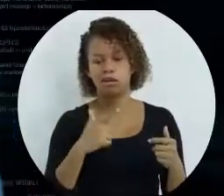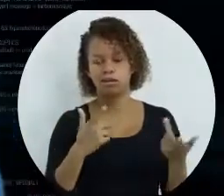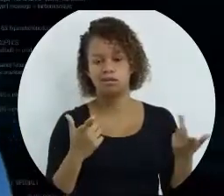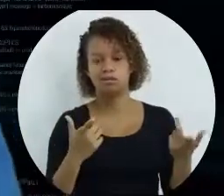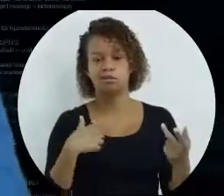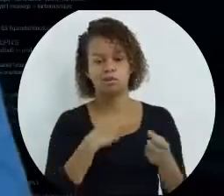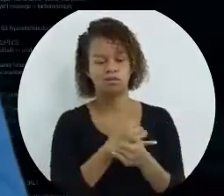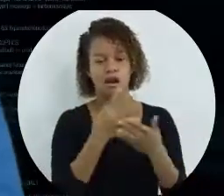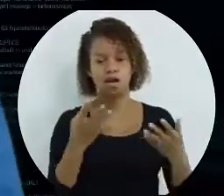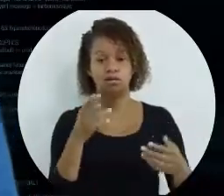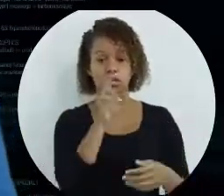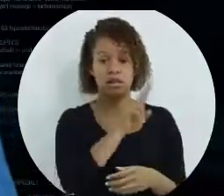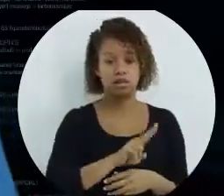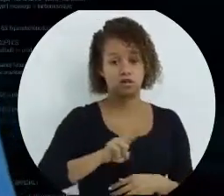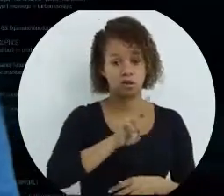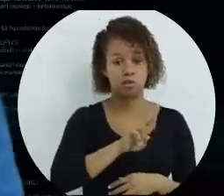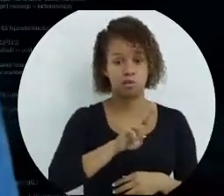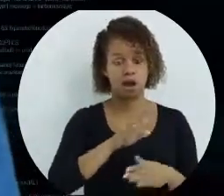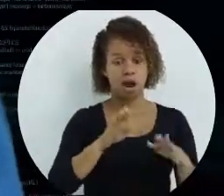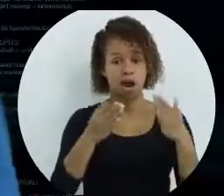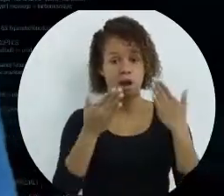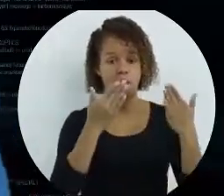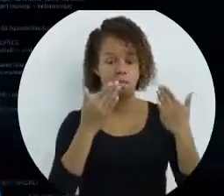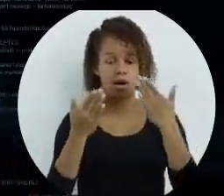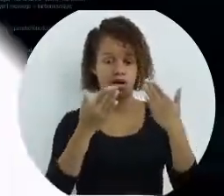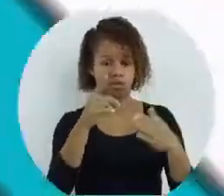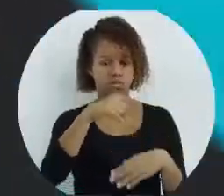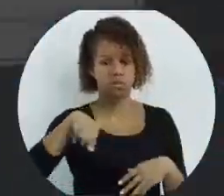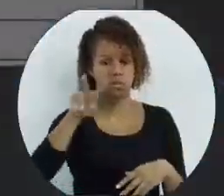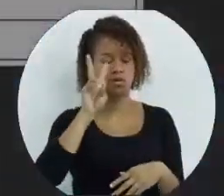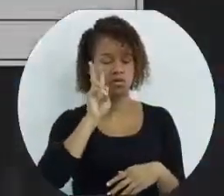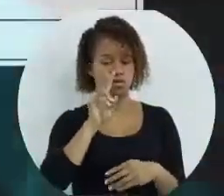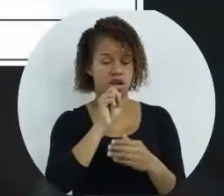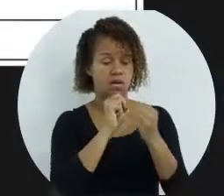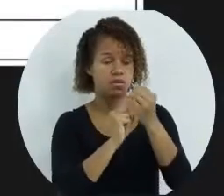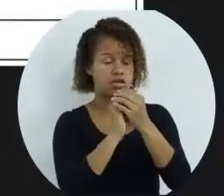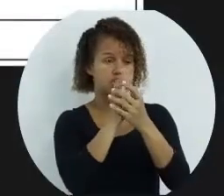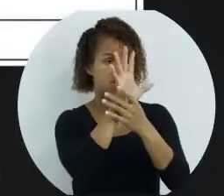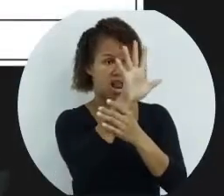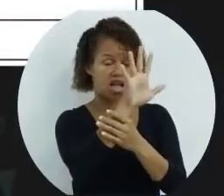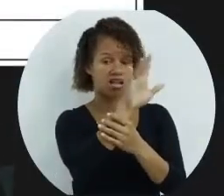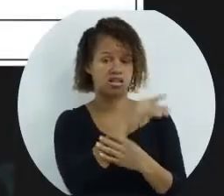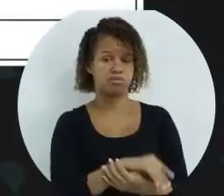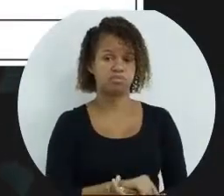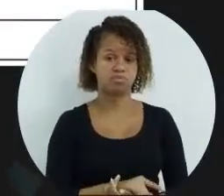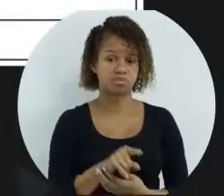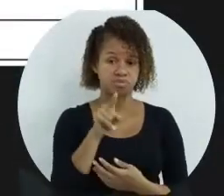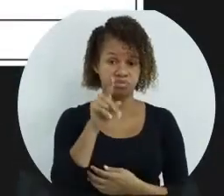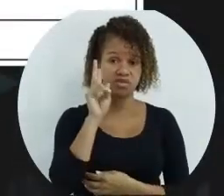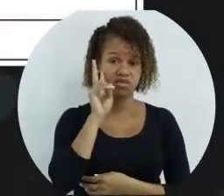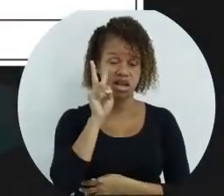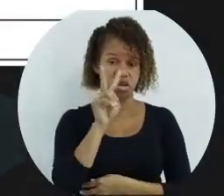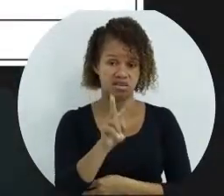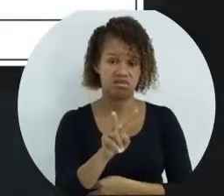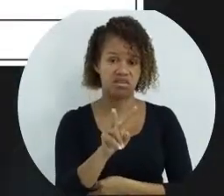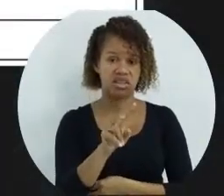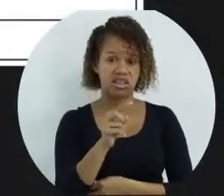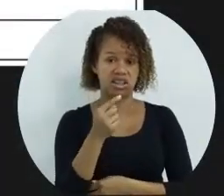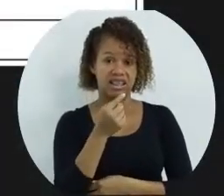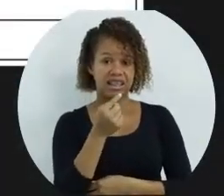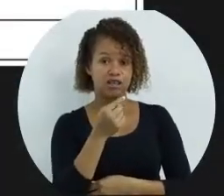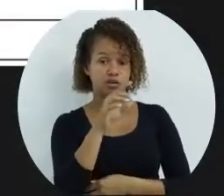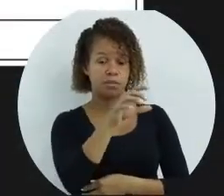operadores. Os operadores comparativos, como vocês podem ver aí no slide, operadores comparativos, você vai ver que ele